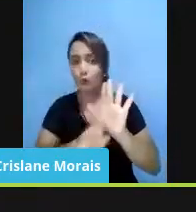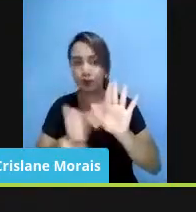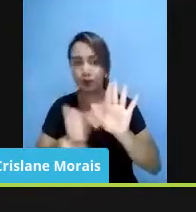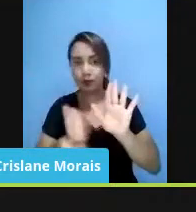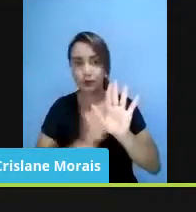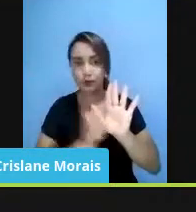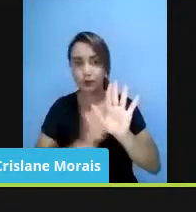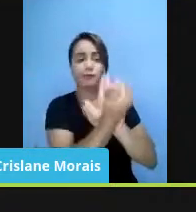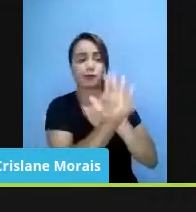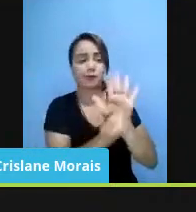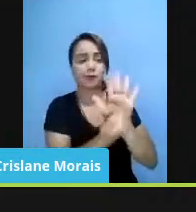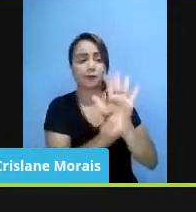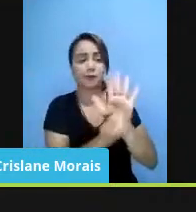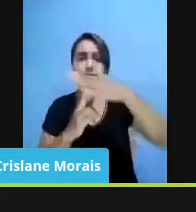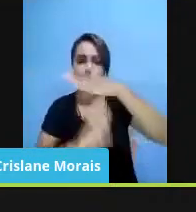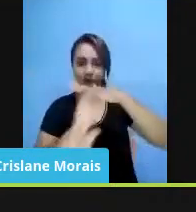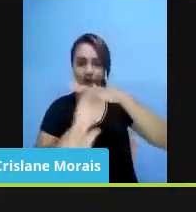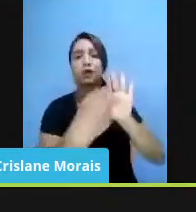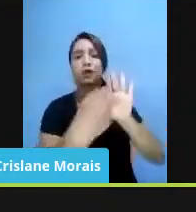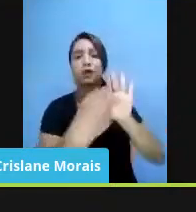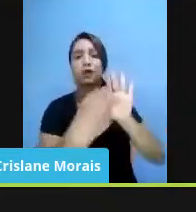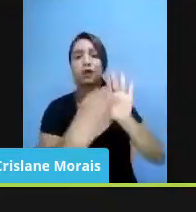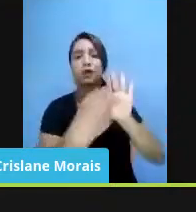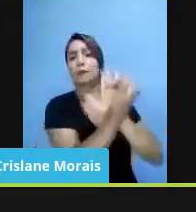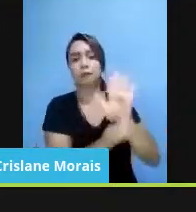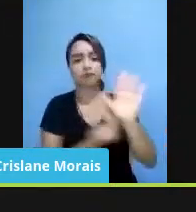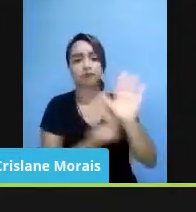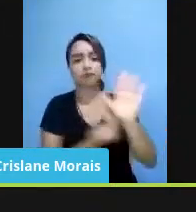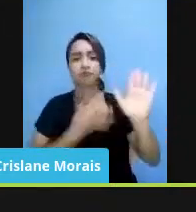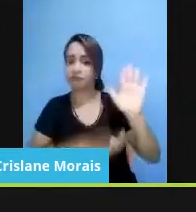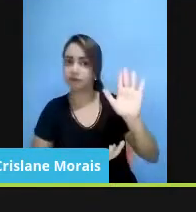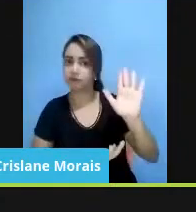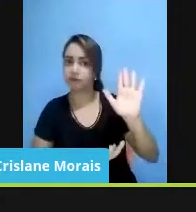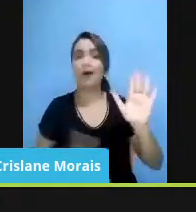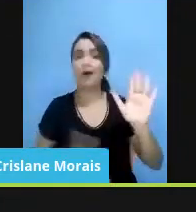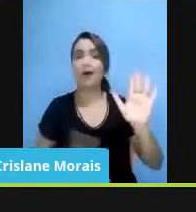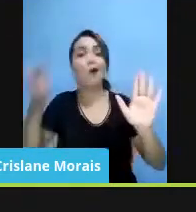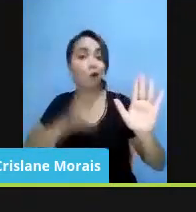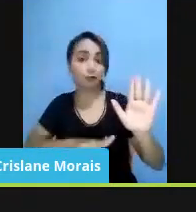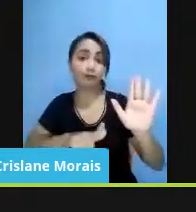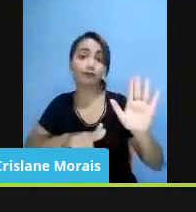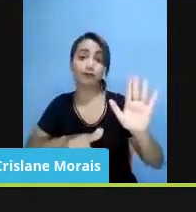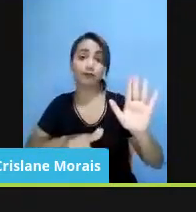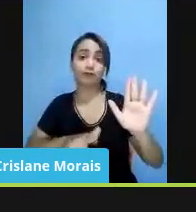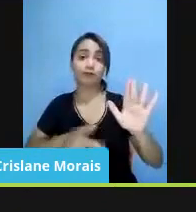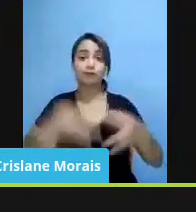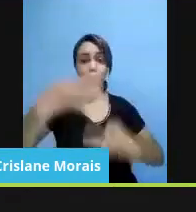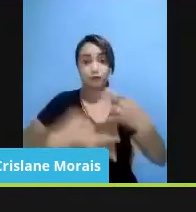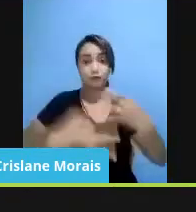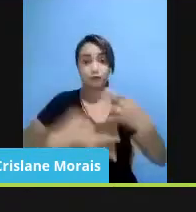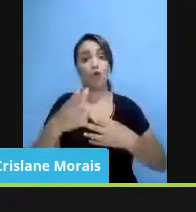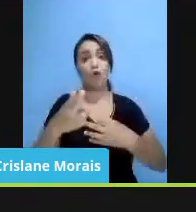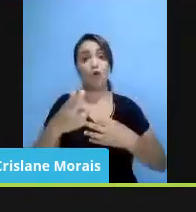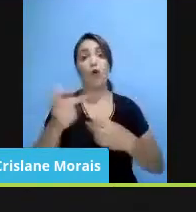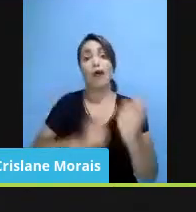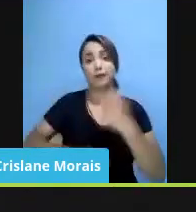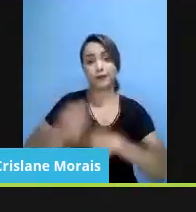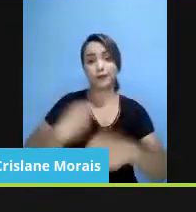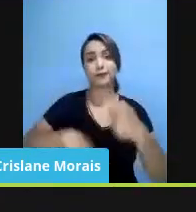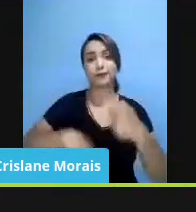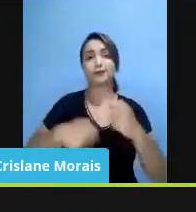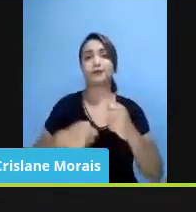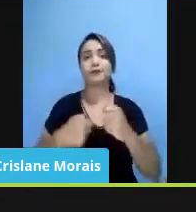uma impugnação judicial. Eles conseguem uma impugnação judicial ou administrativa do processo eleitoral.